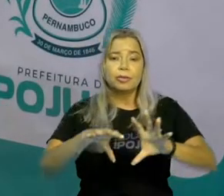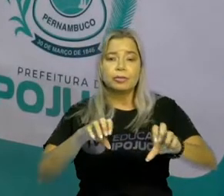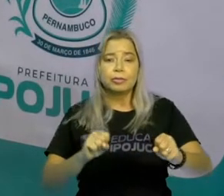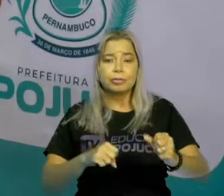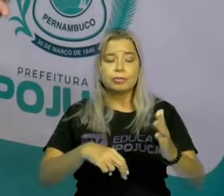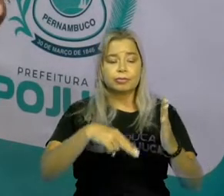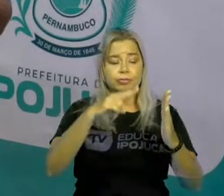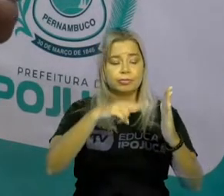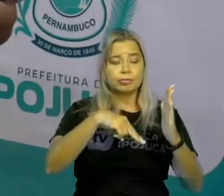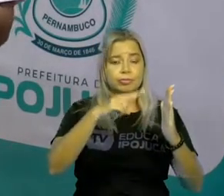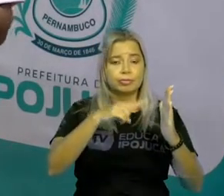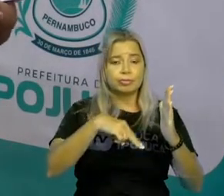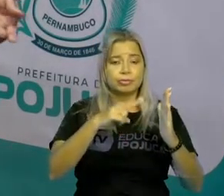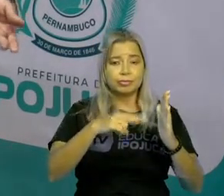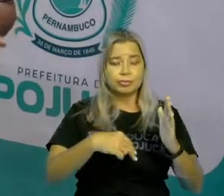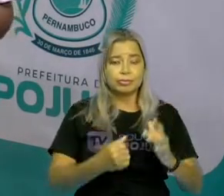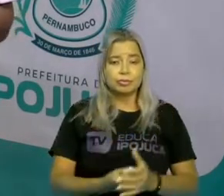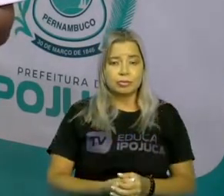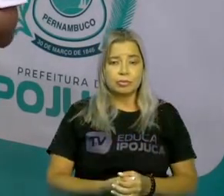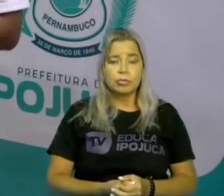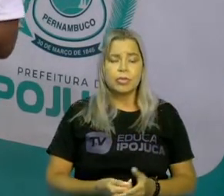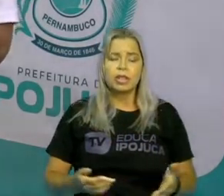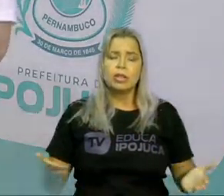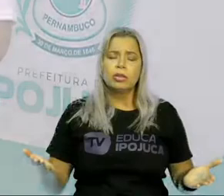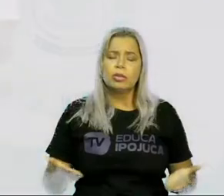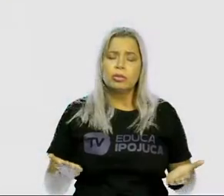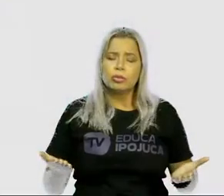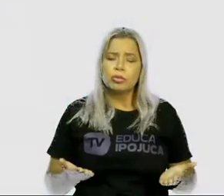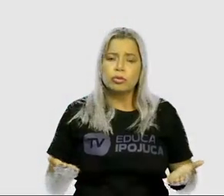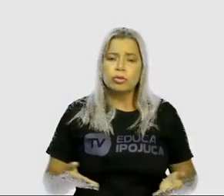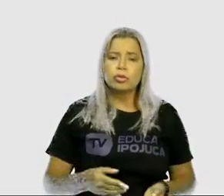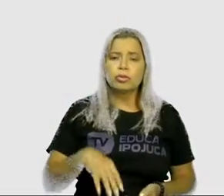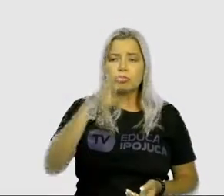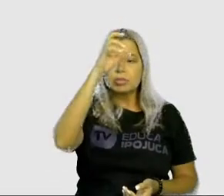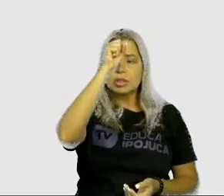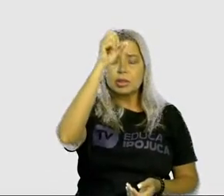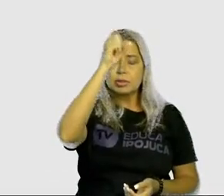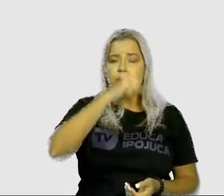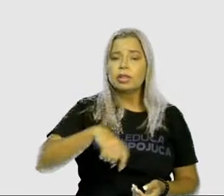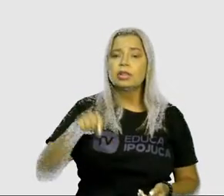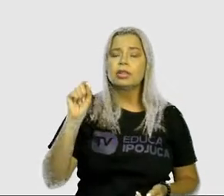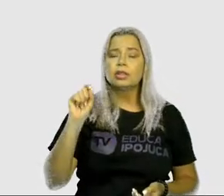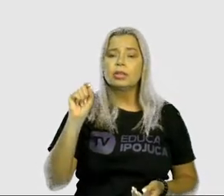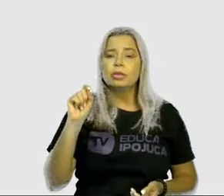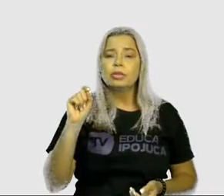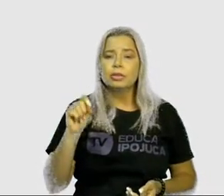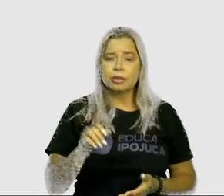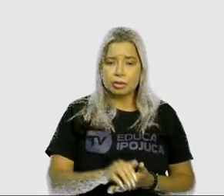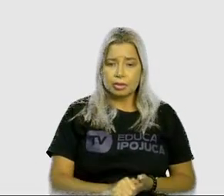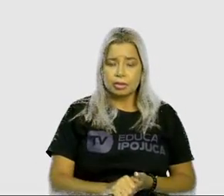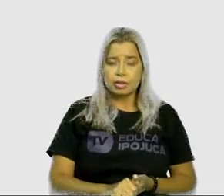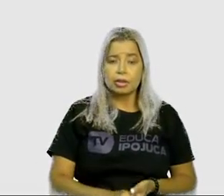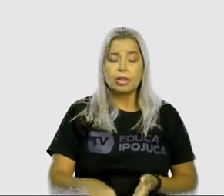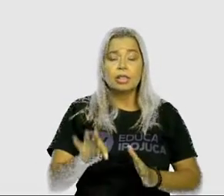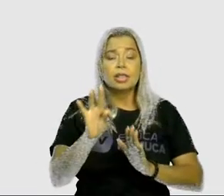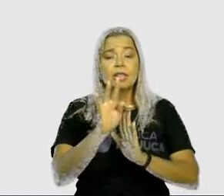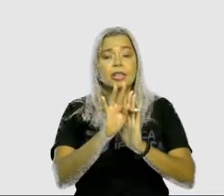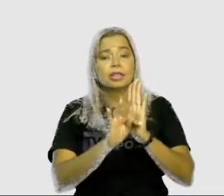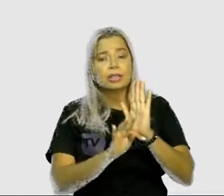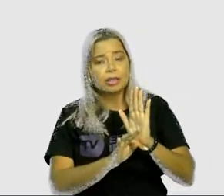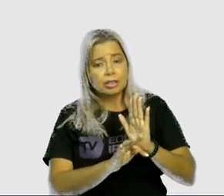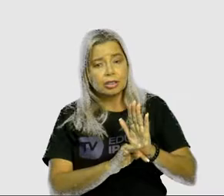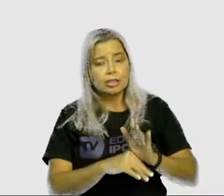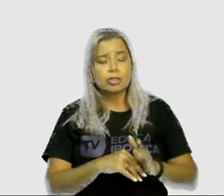O que iremos debater nessa nossa aula hoje? Textos que circulam em meios impressos ou